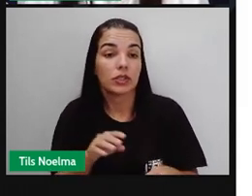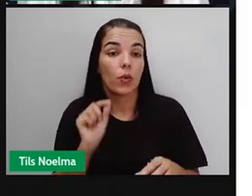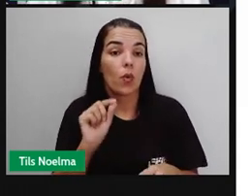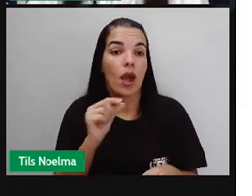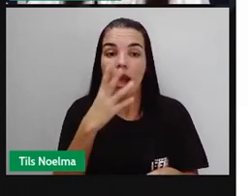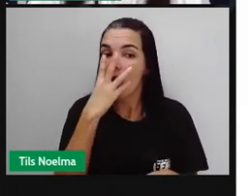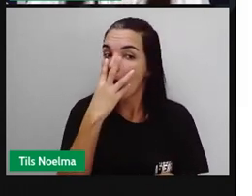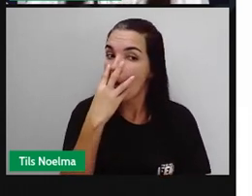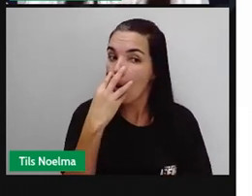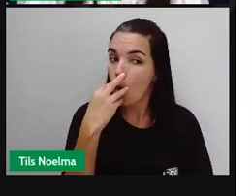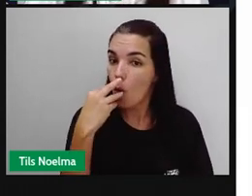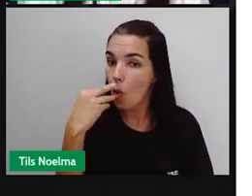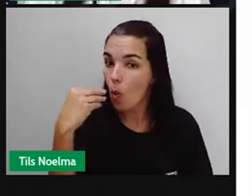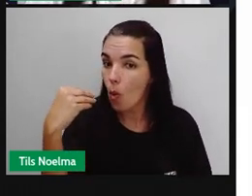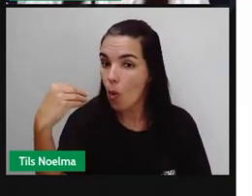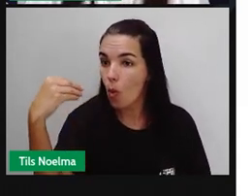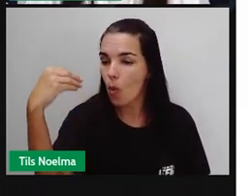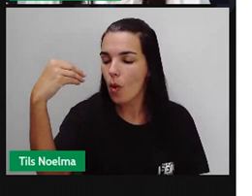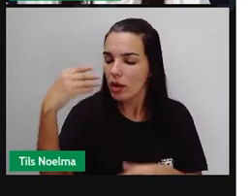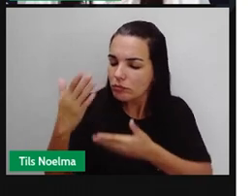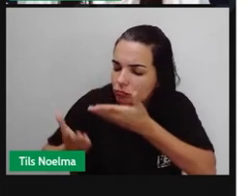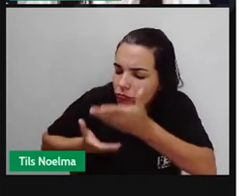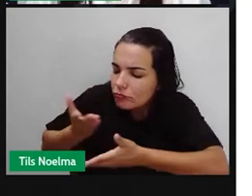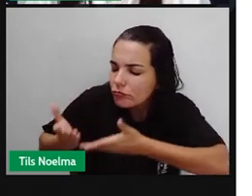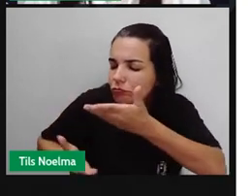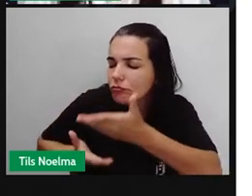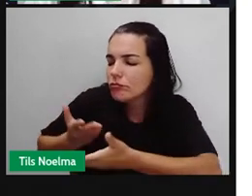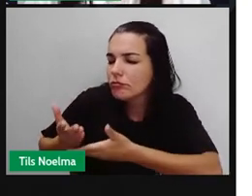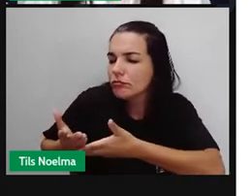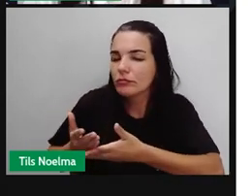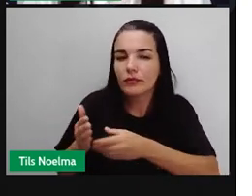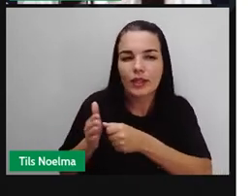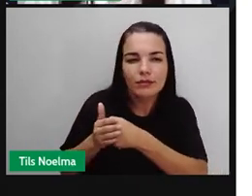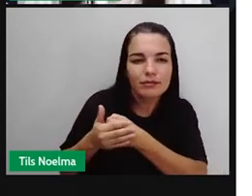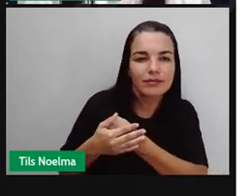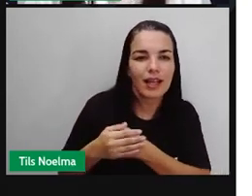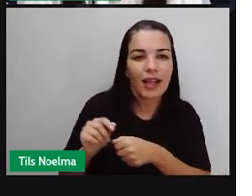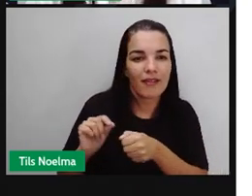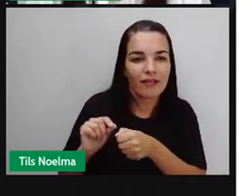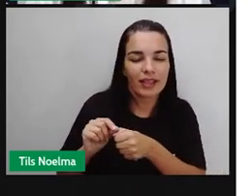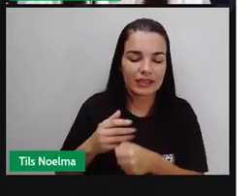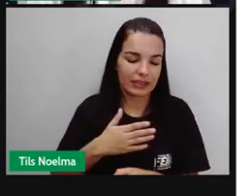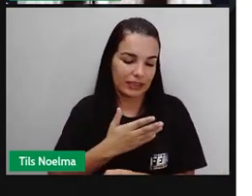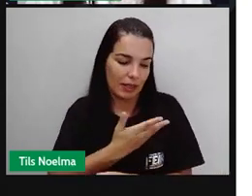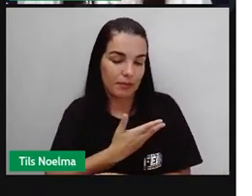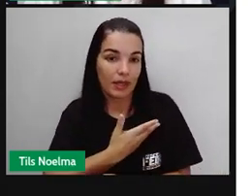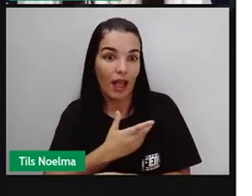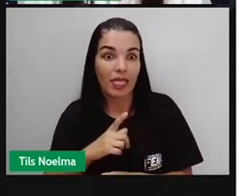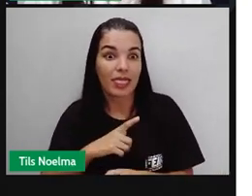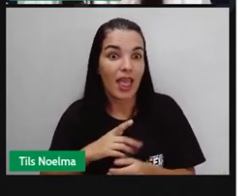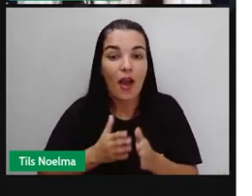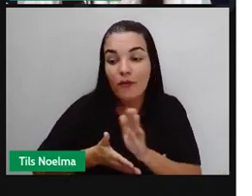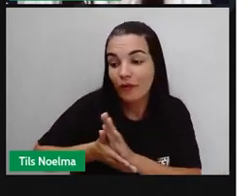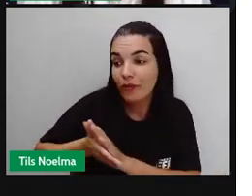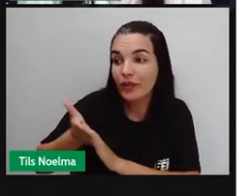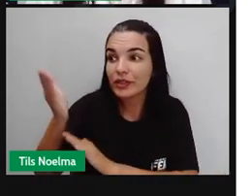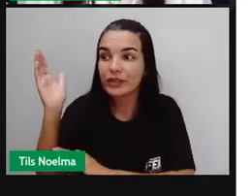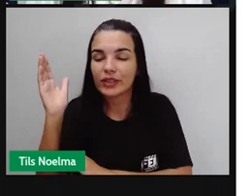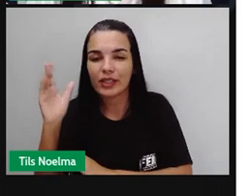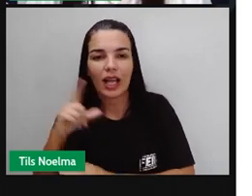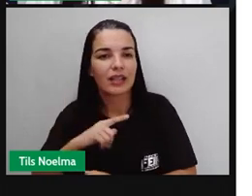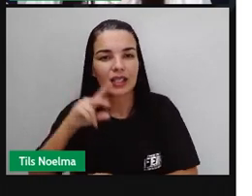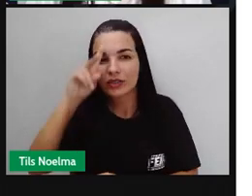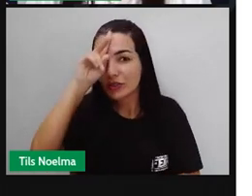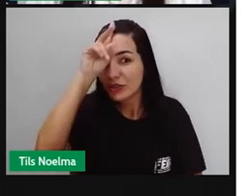Príncipe, ele vai cativar essa raposa. Tem aí o viajante. Gente, é uma história maravilhosa. Eu